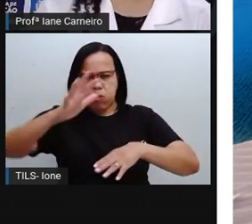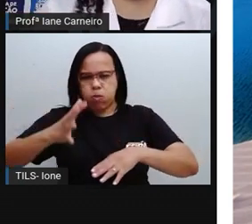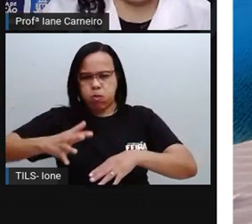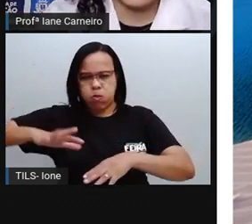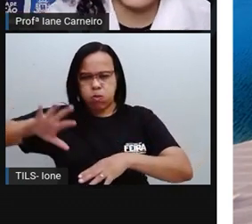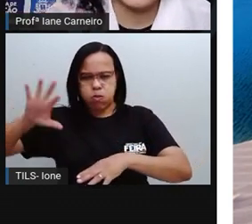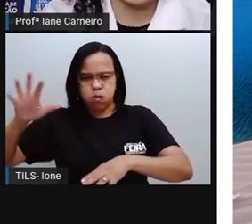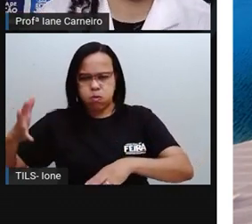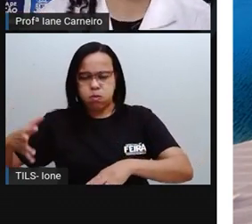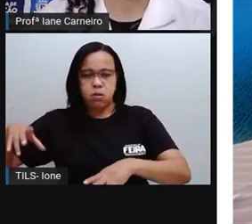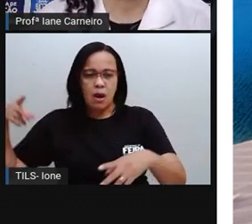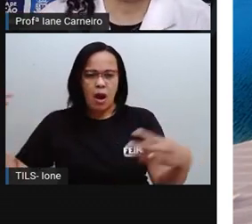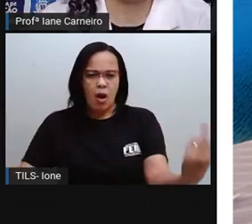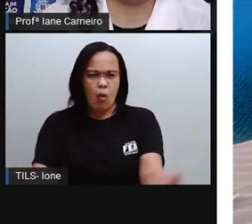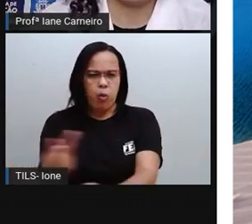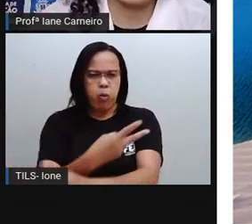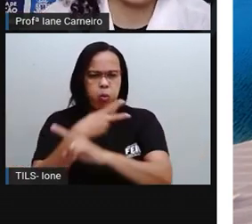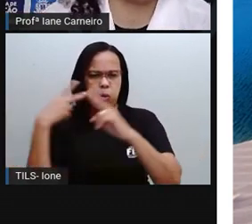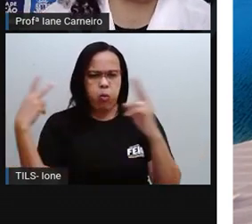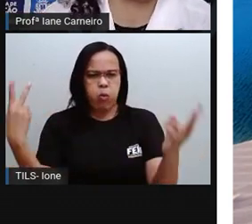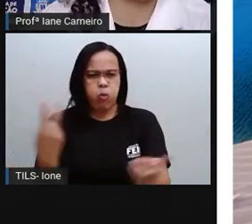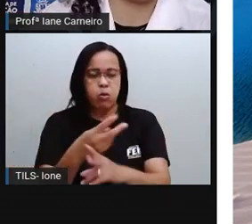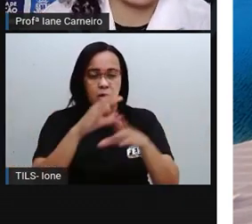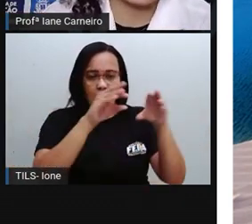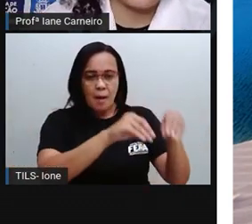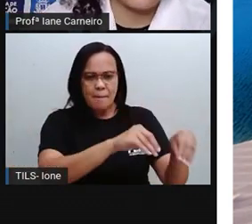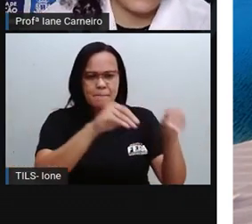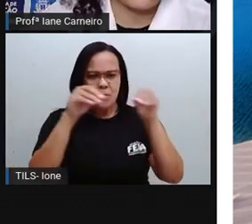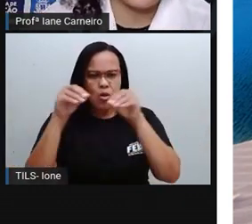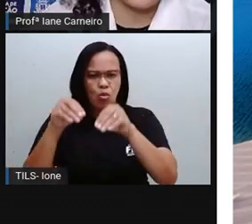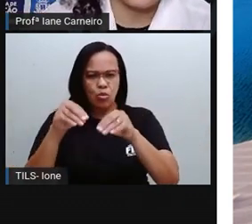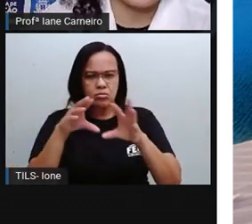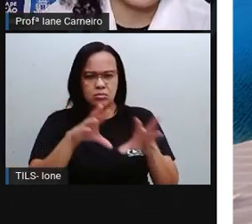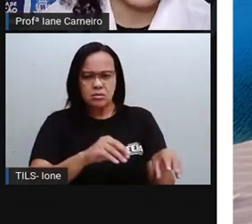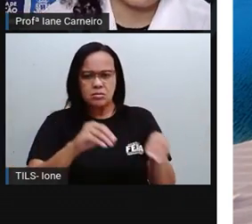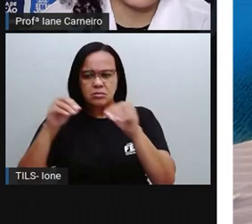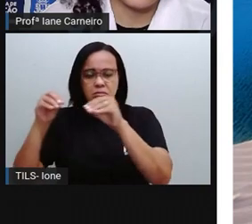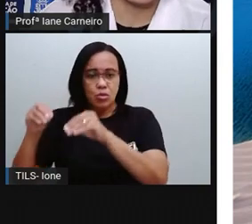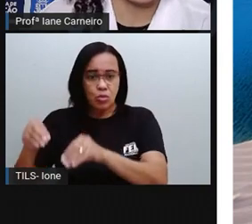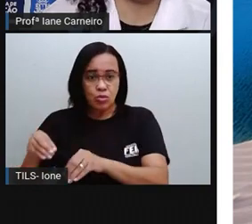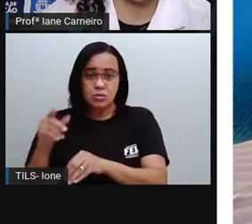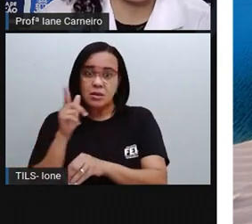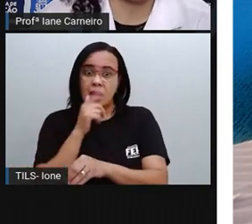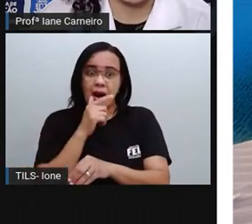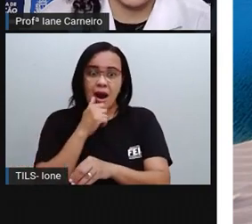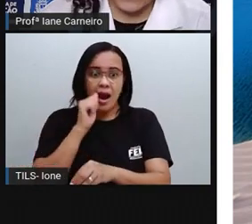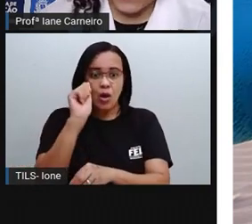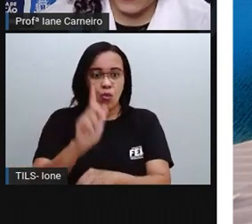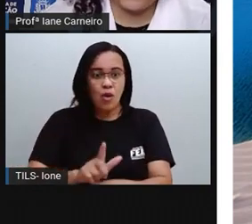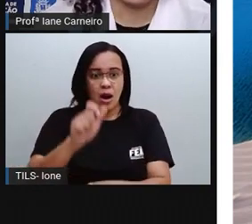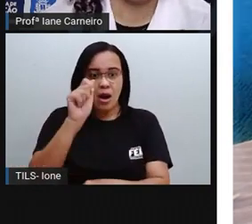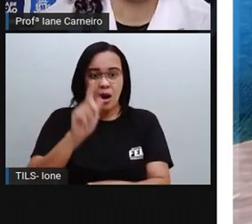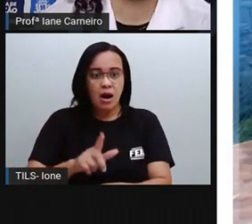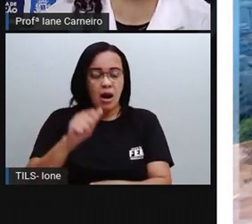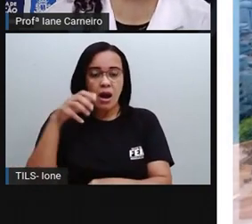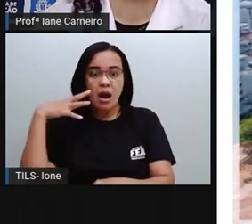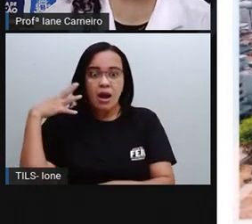Com o vento, né? E é bem lindo. Aqui é uma água, que é praia, né? Como se fosse uma praia, né?